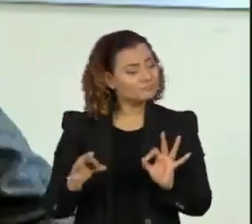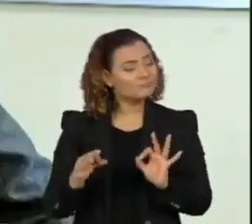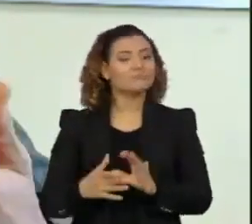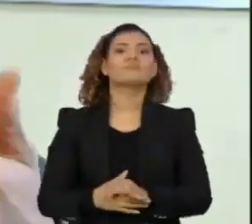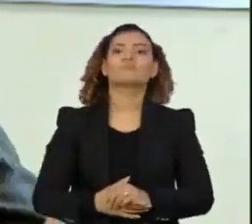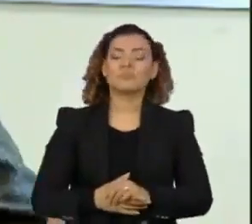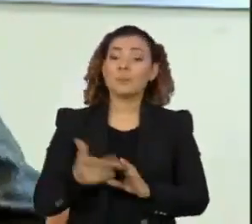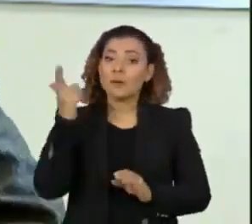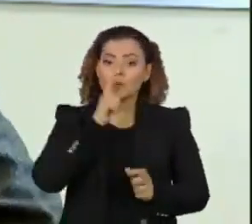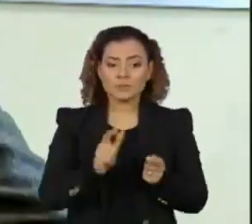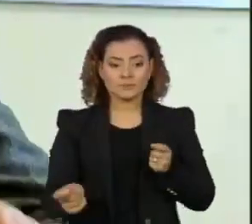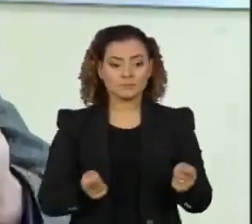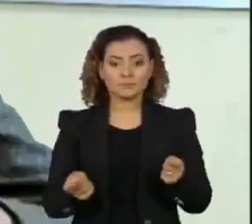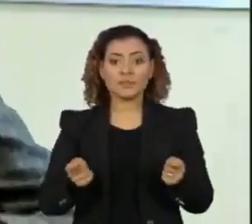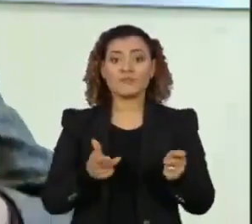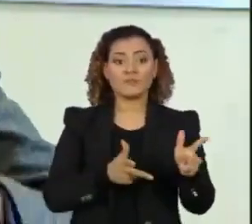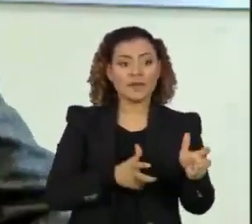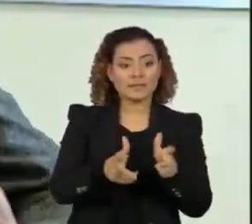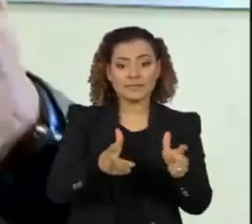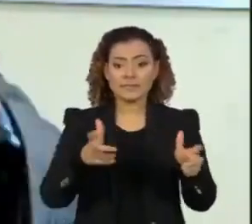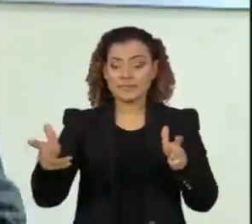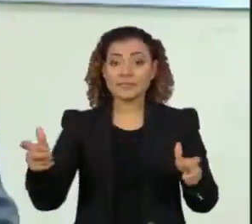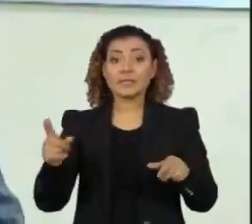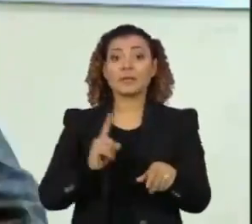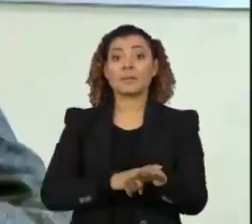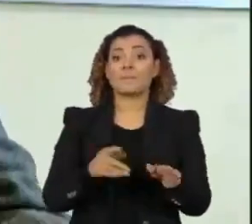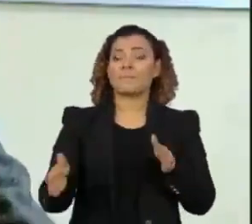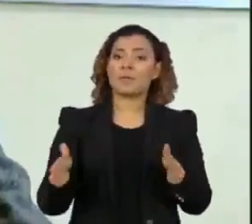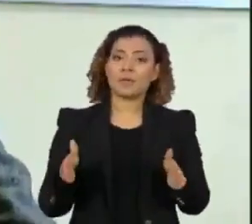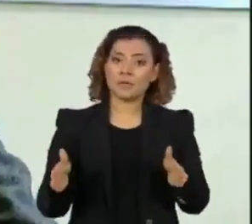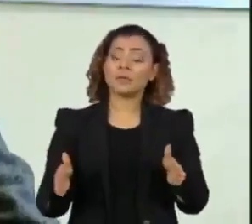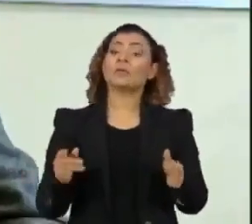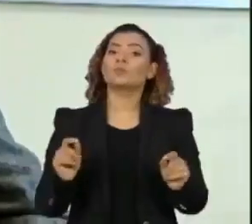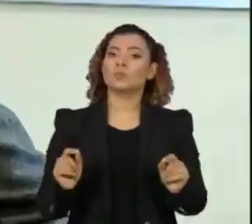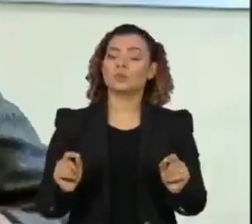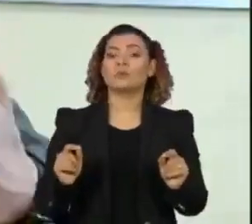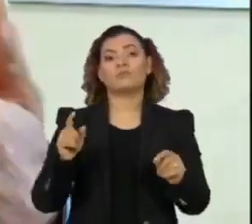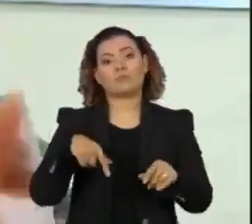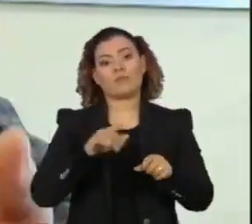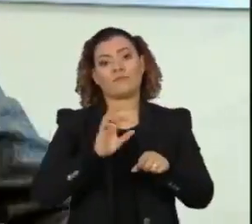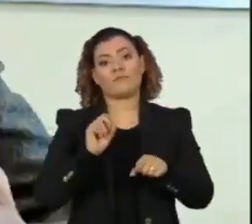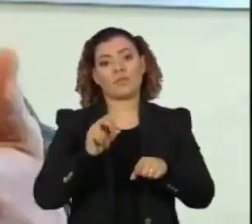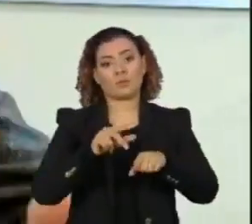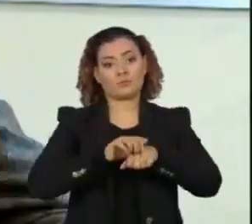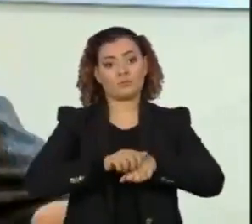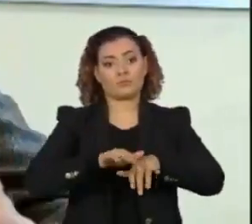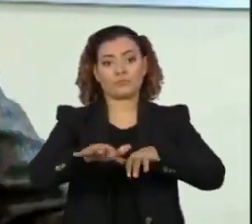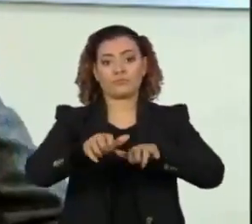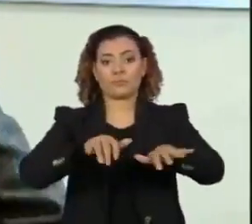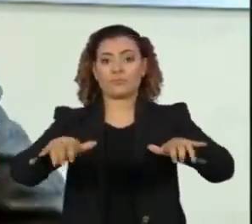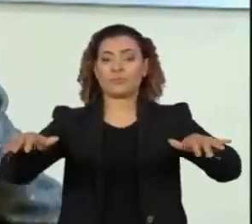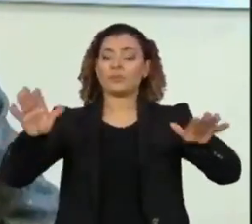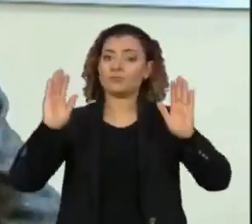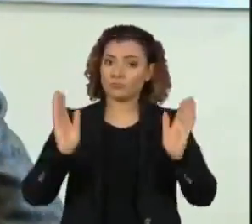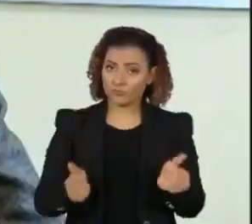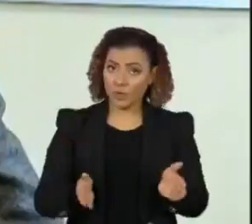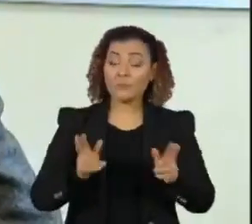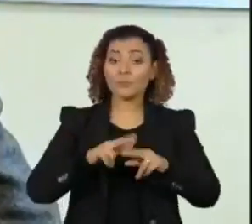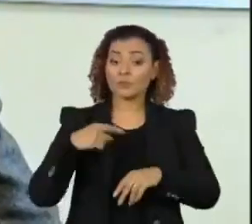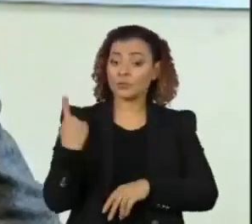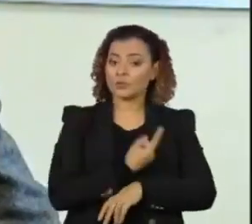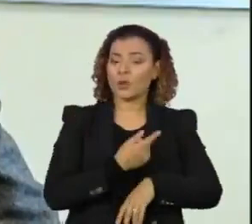de administrar a vacina num momento que precede a circulação do vírus, para que quando ela ocorra a nossa